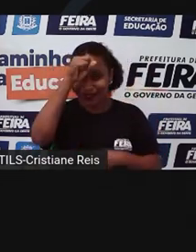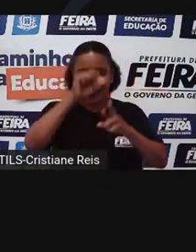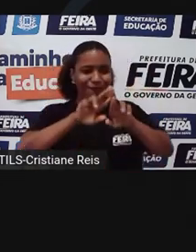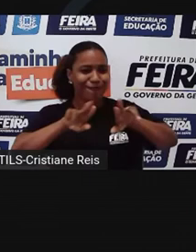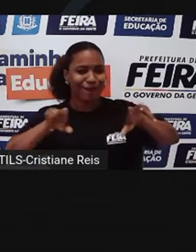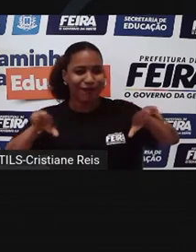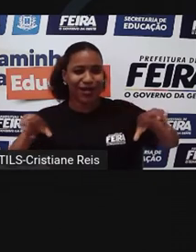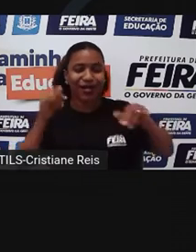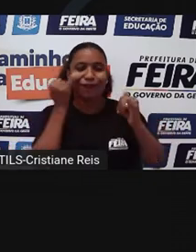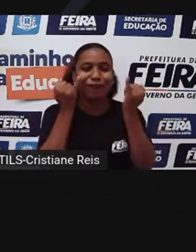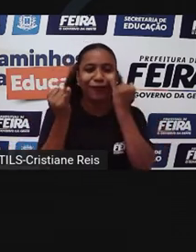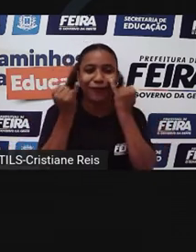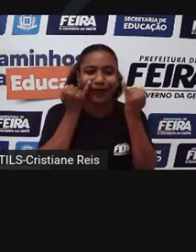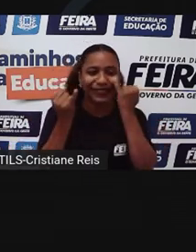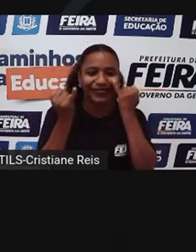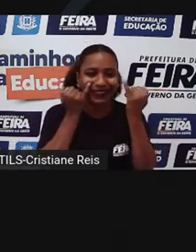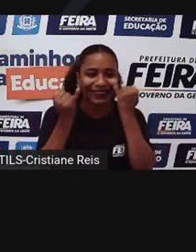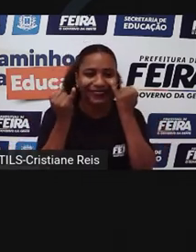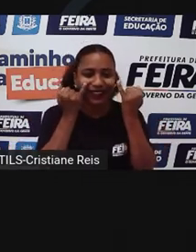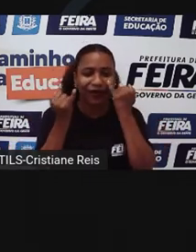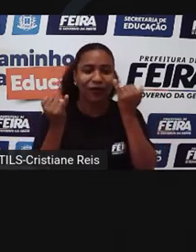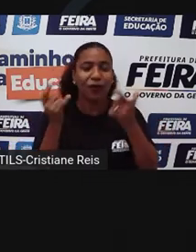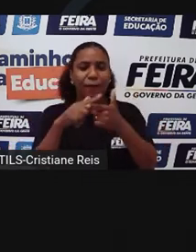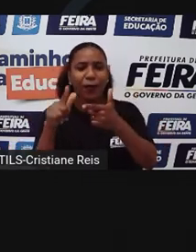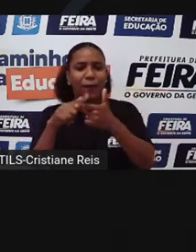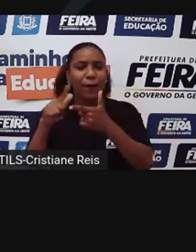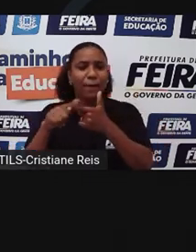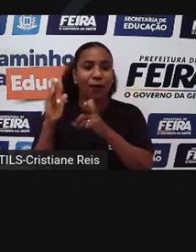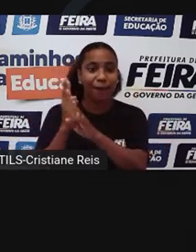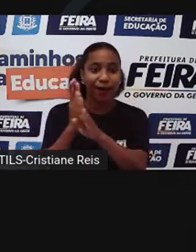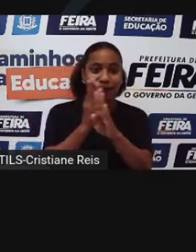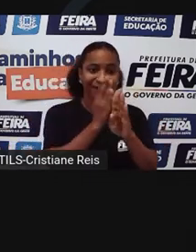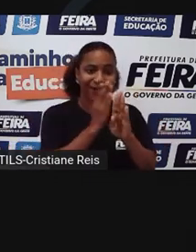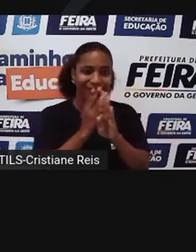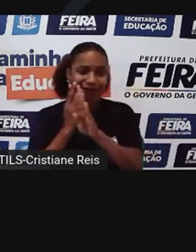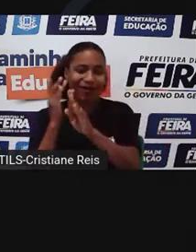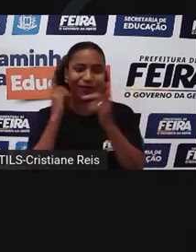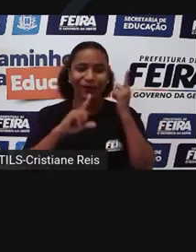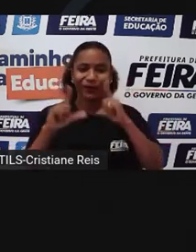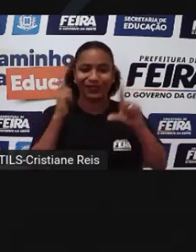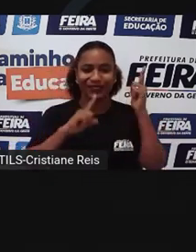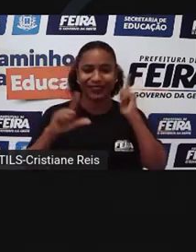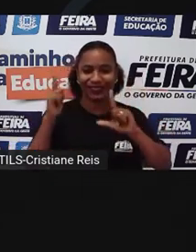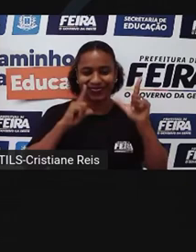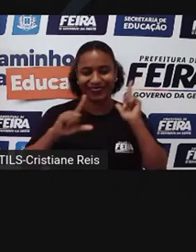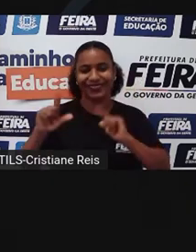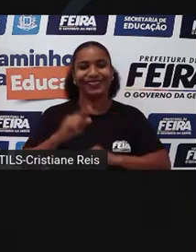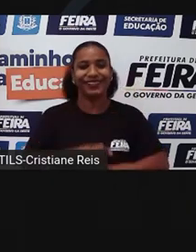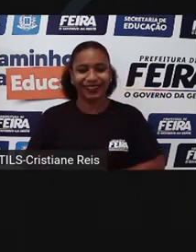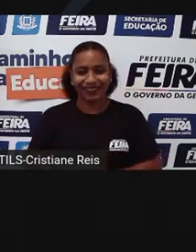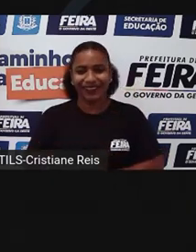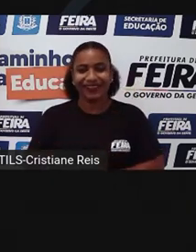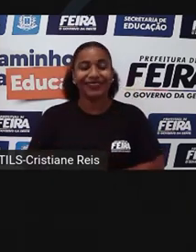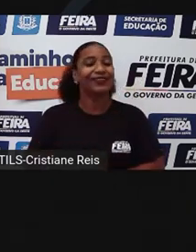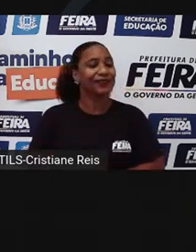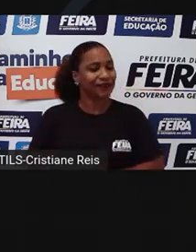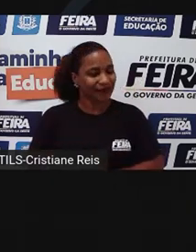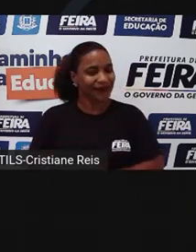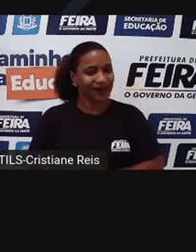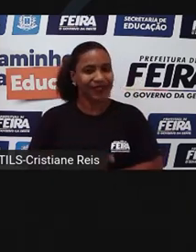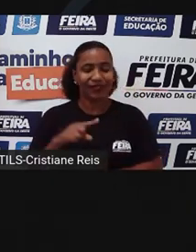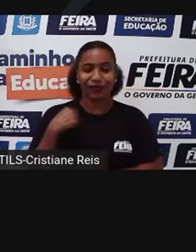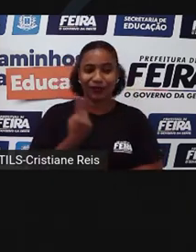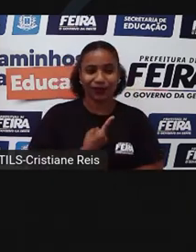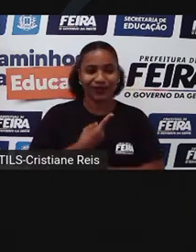novas informações, novas maneiras de resolver um problema e novas maneiras de alcançar alguma coisa. Esse efeito de sermos